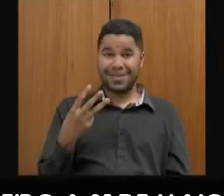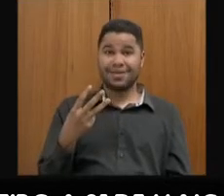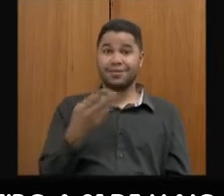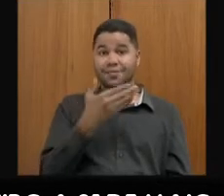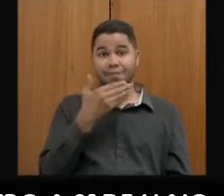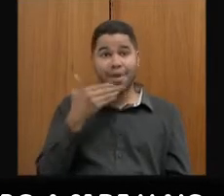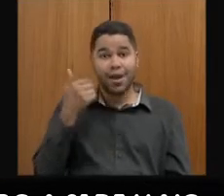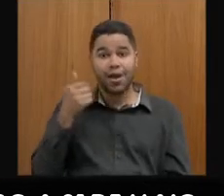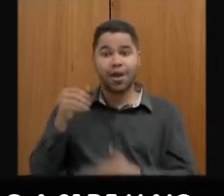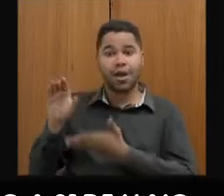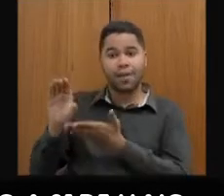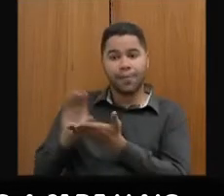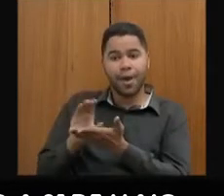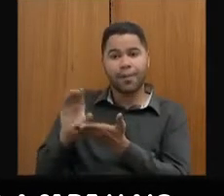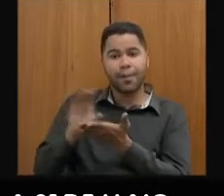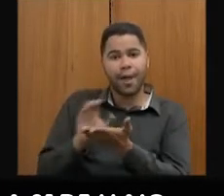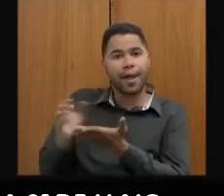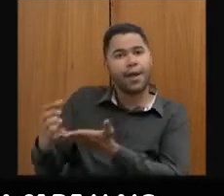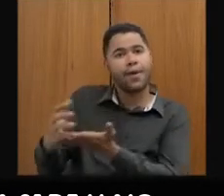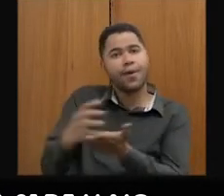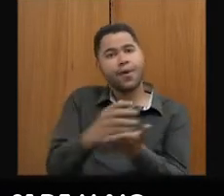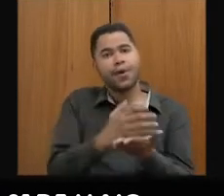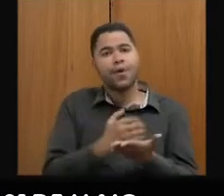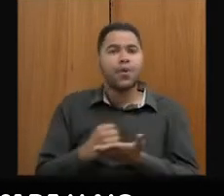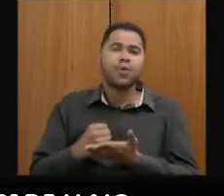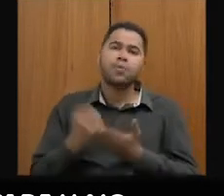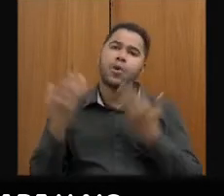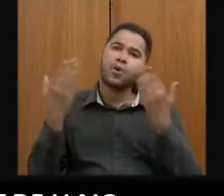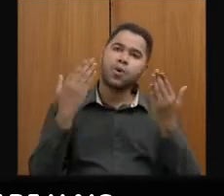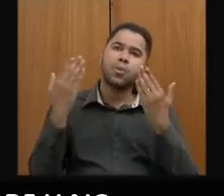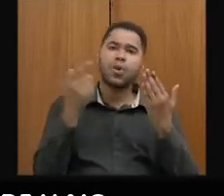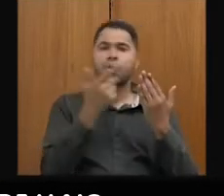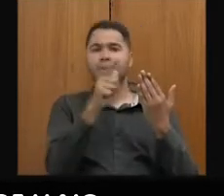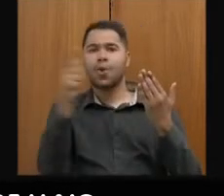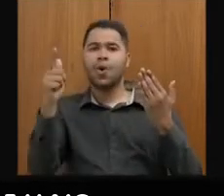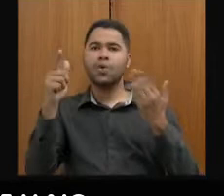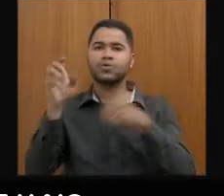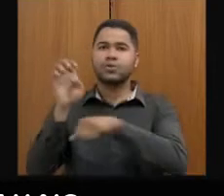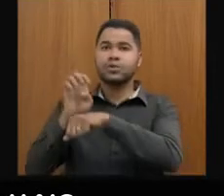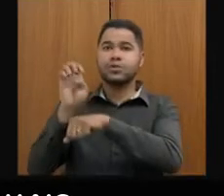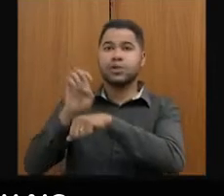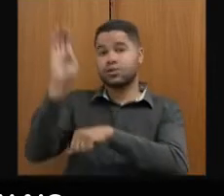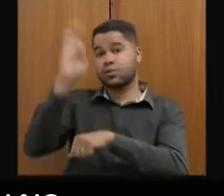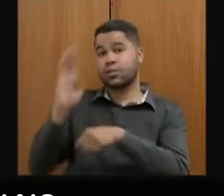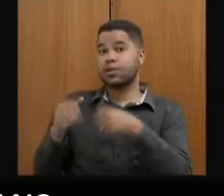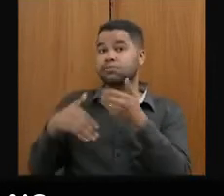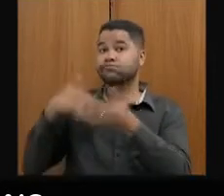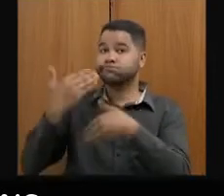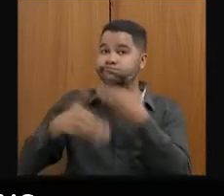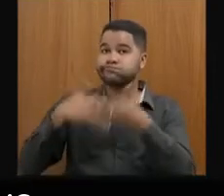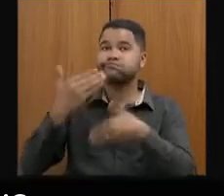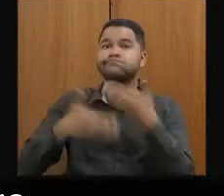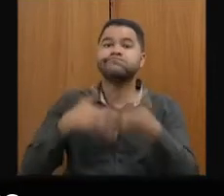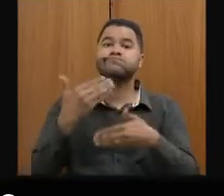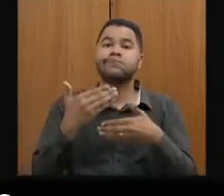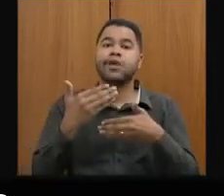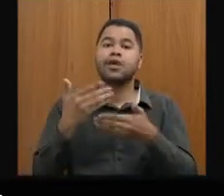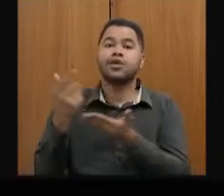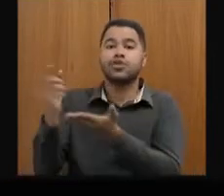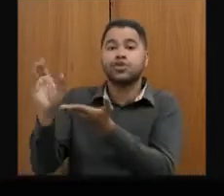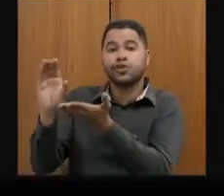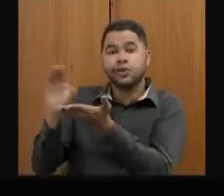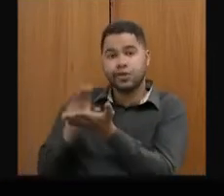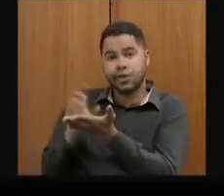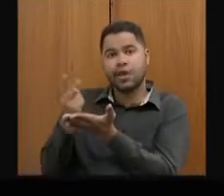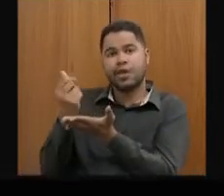melhora de arrecadação, o que mostra um comparativo com alguns dos maiores estados do Brasil em termos de evolução de receita,